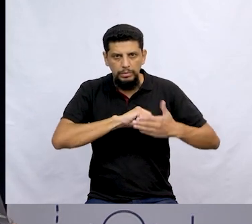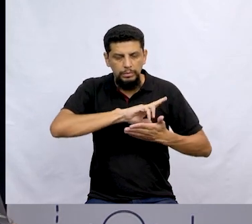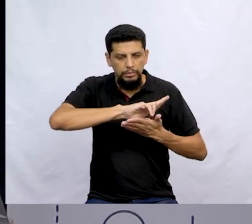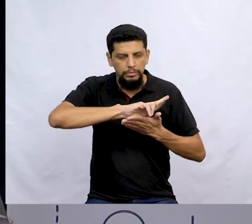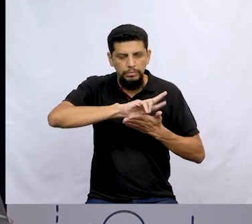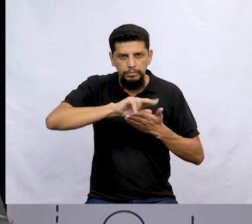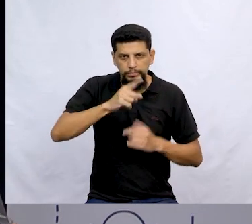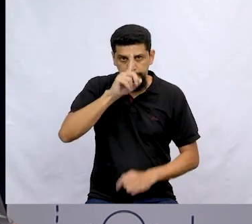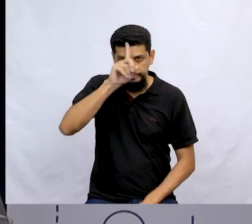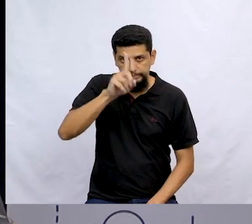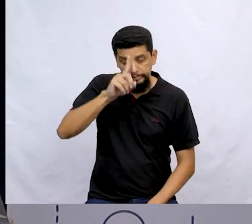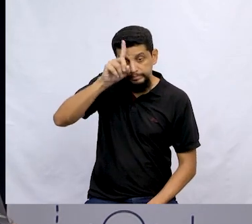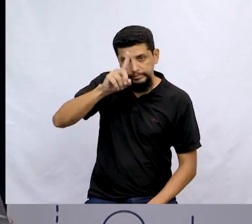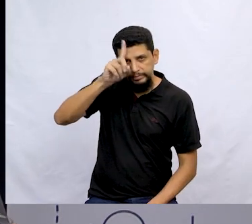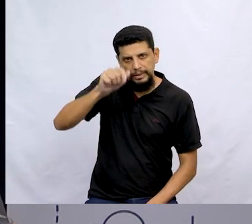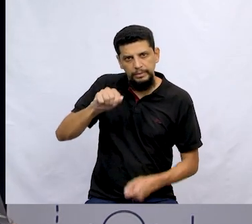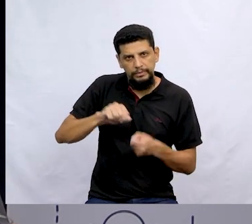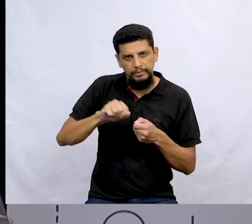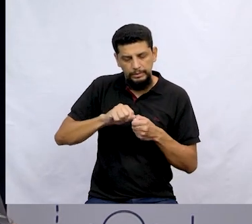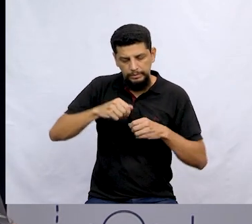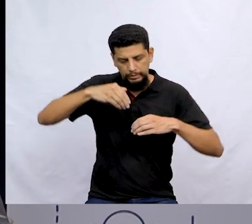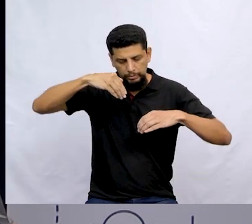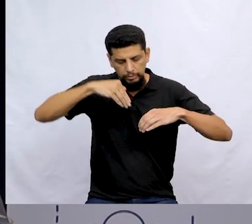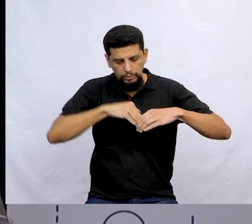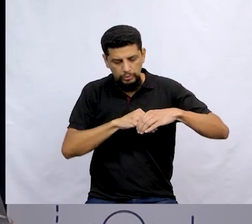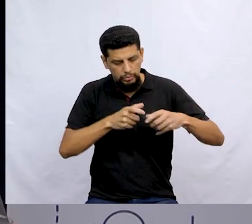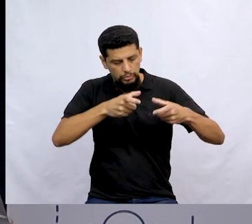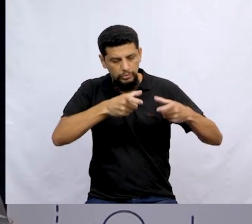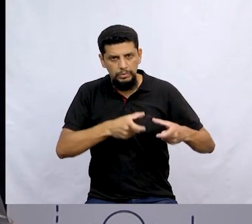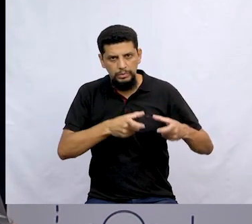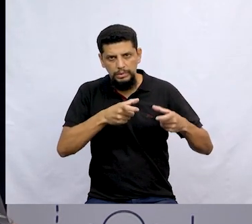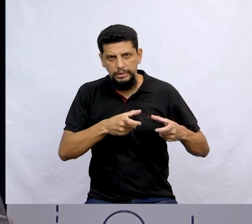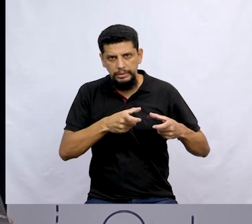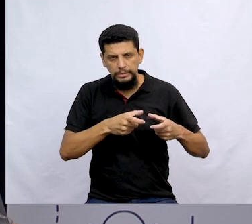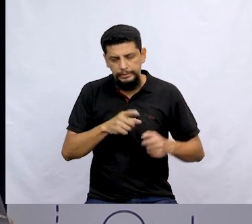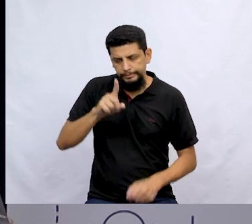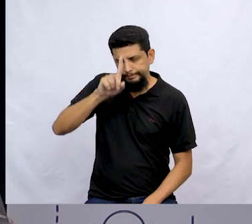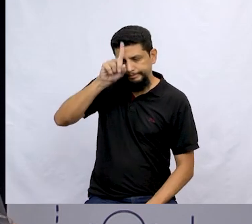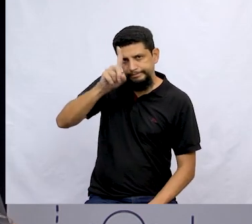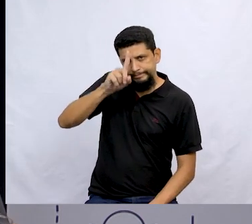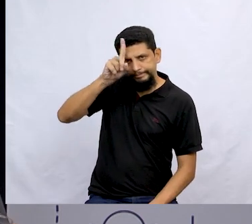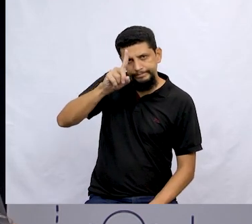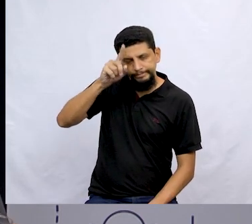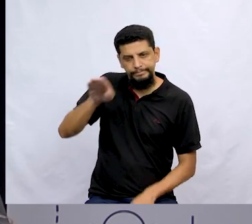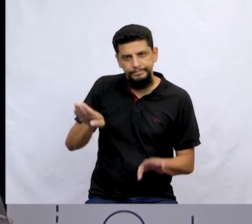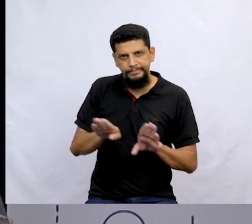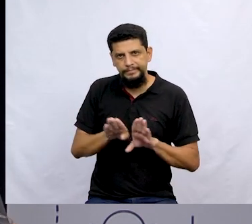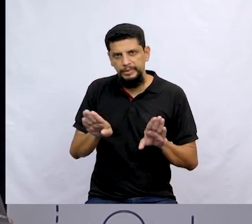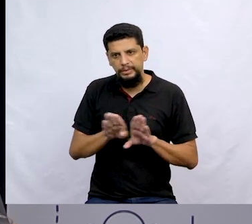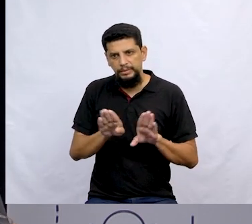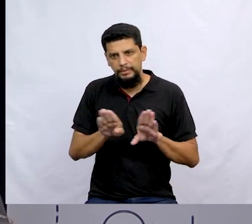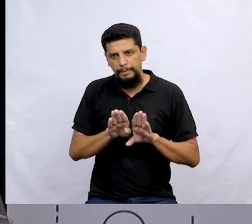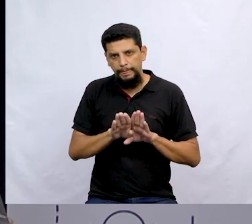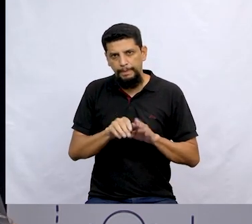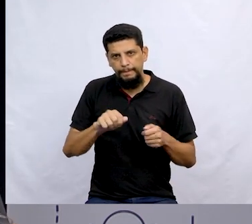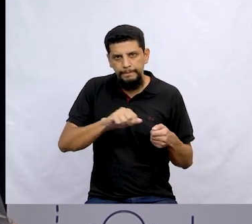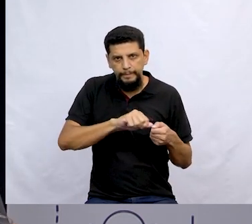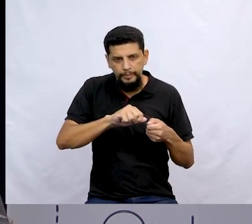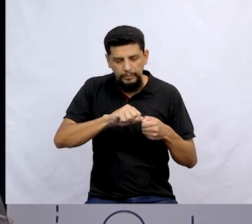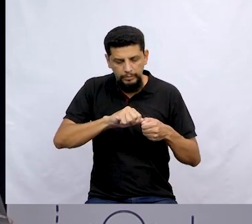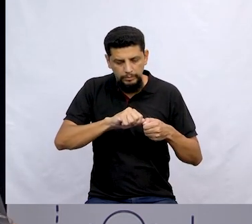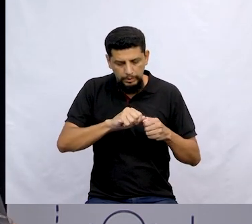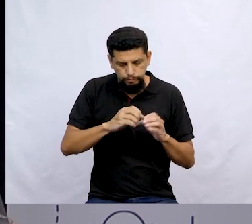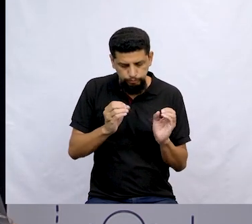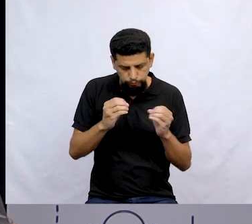invenções. Ele fez a sua garagem um local de invenções. E, além disso, também era feito um